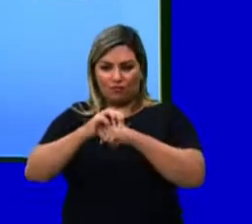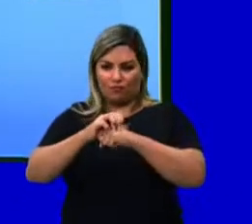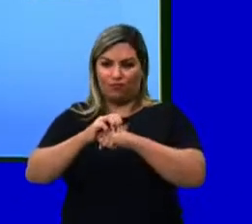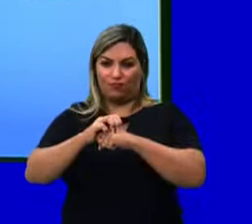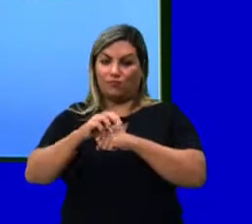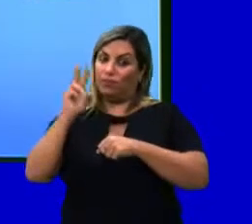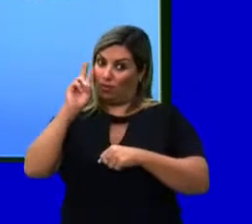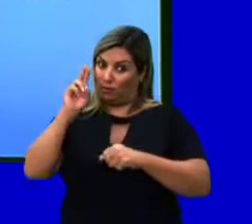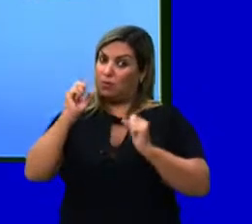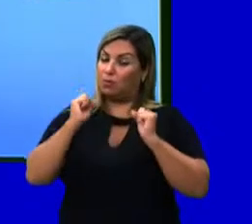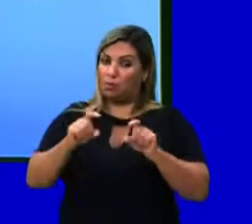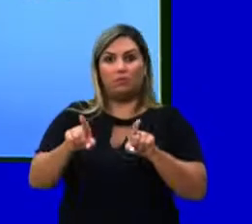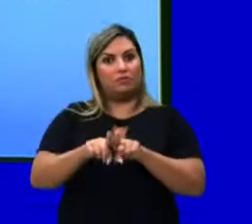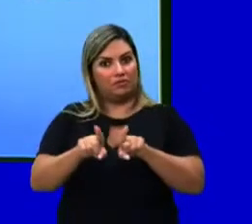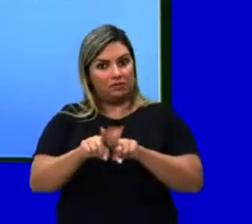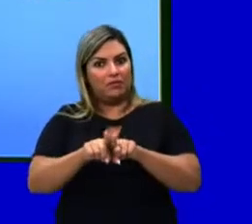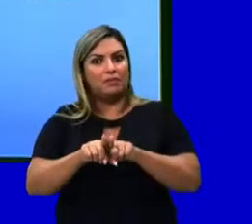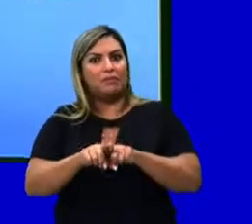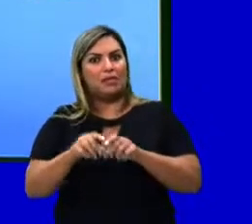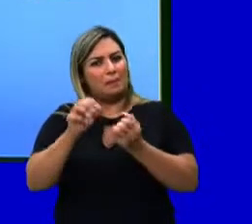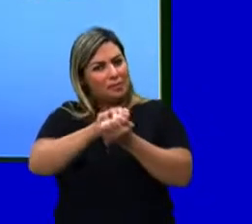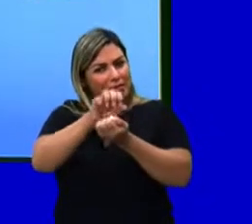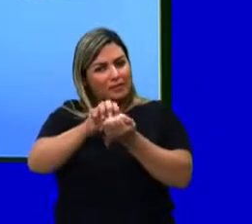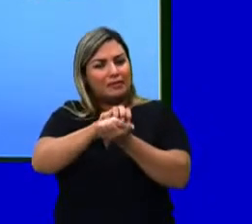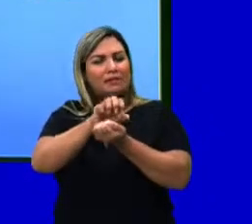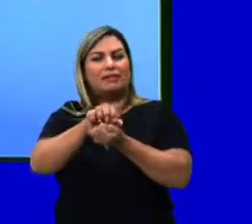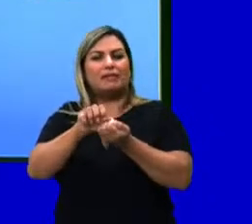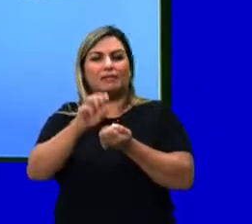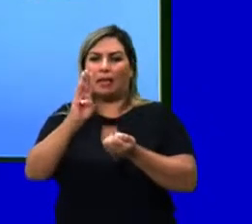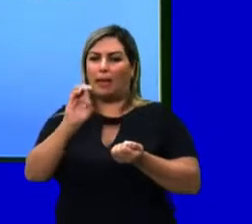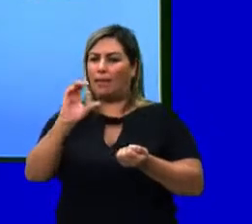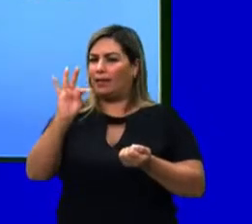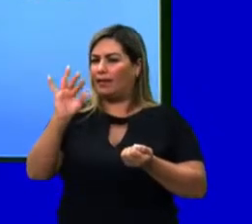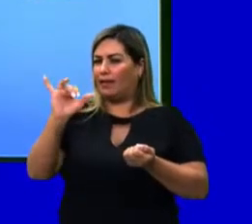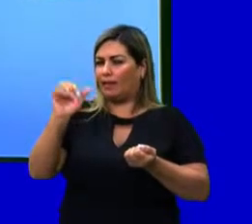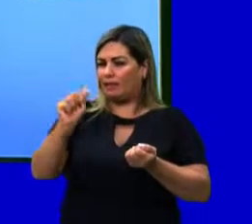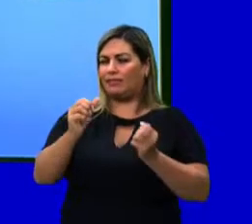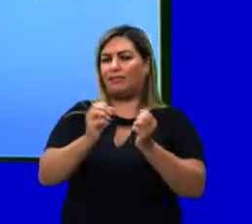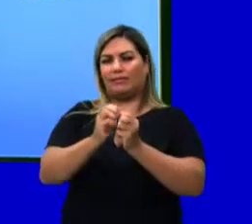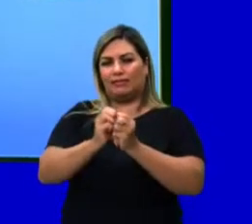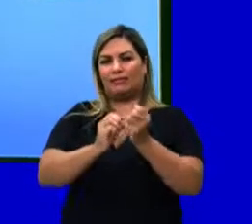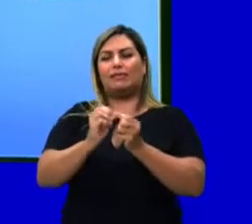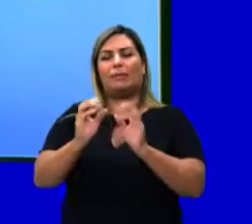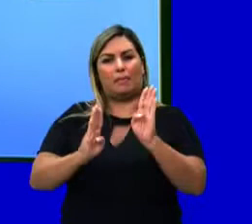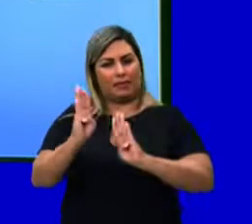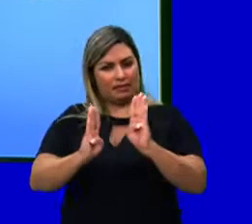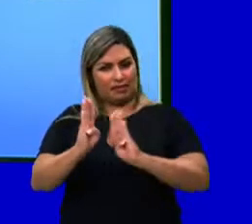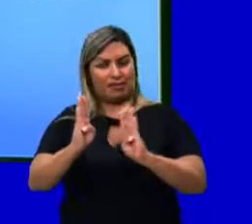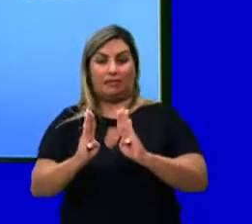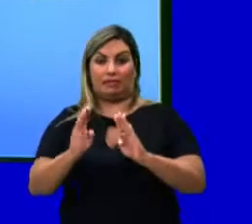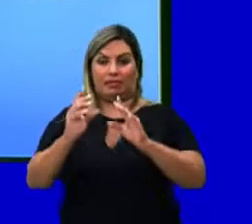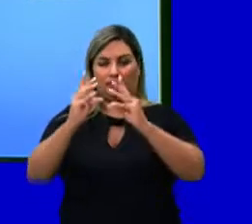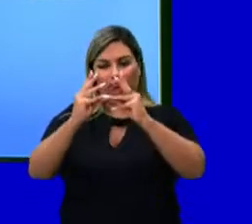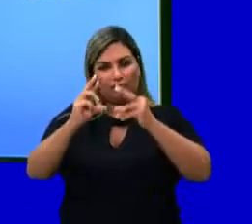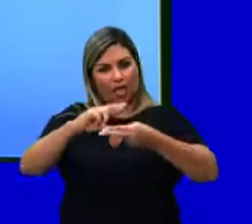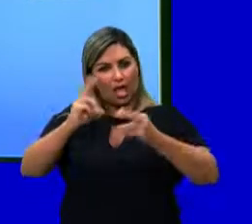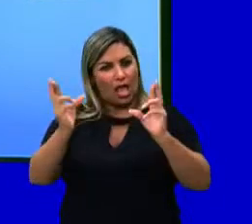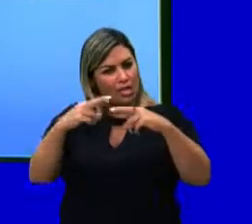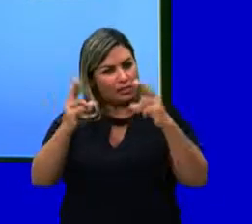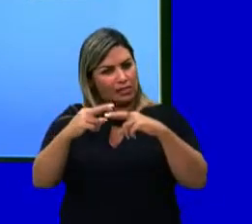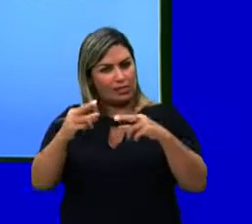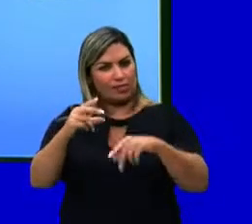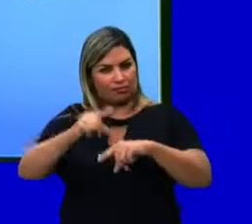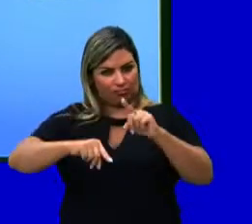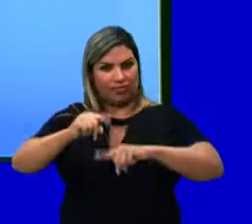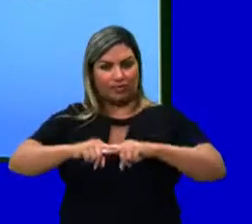lembrando que podem ser também as bactérias que fazem essa reciclagem da matéria orgânica, né? Isso